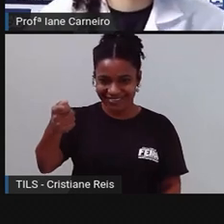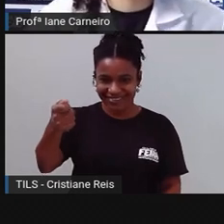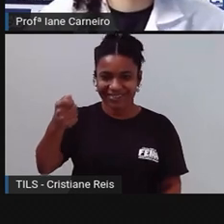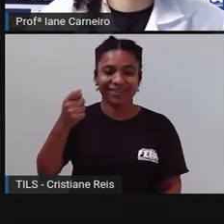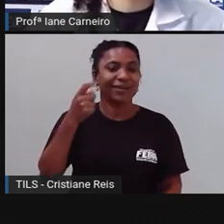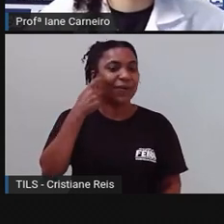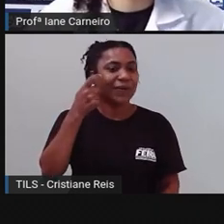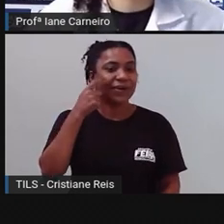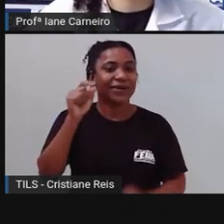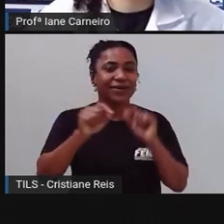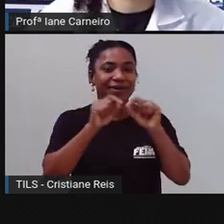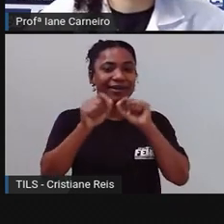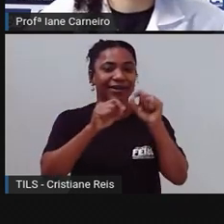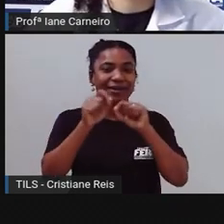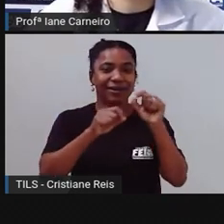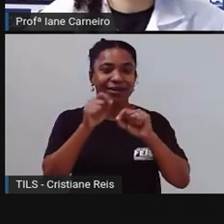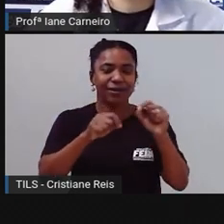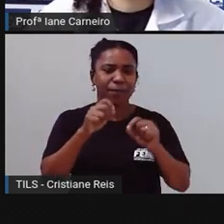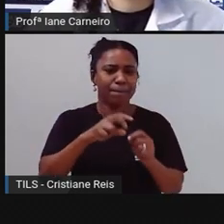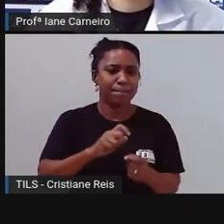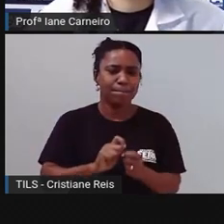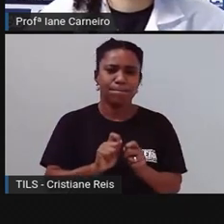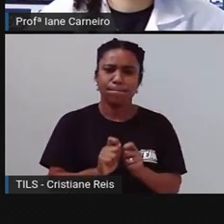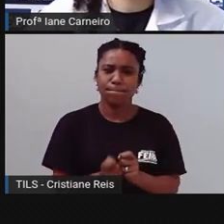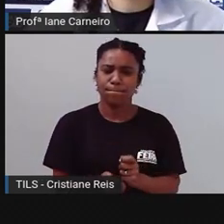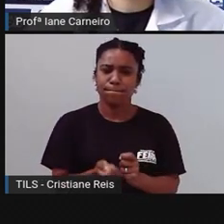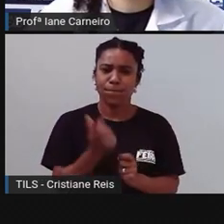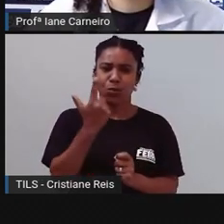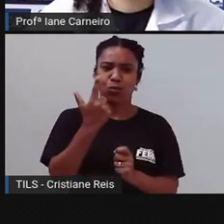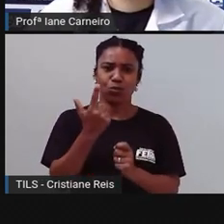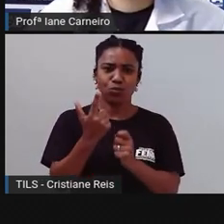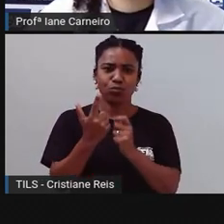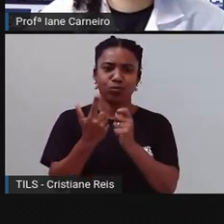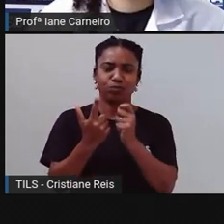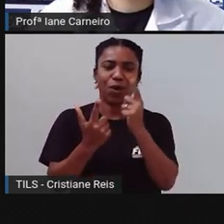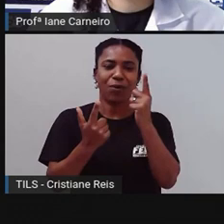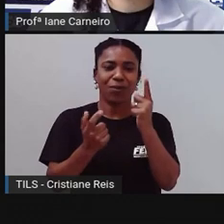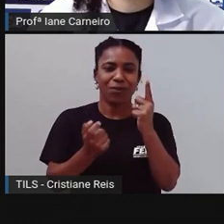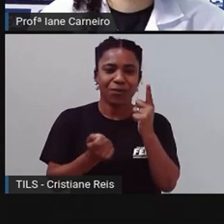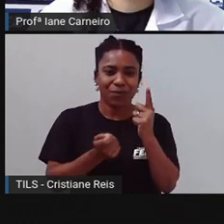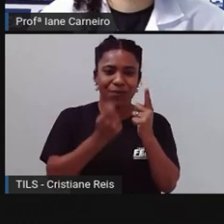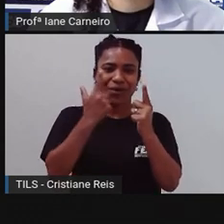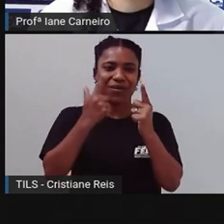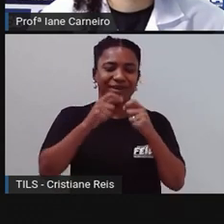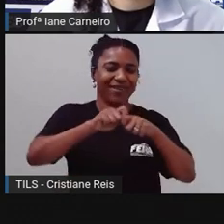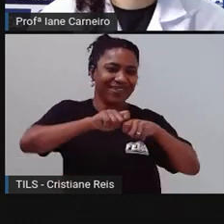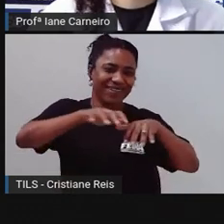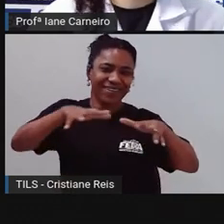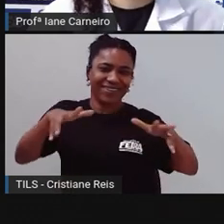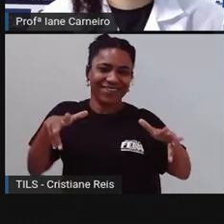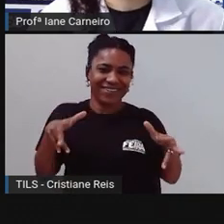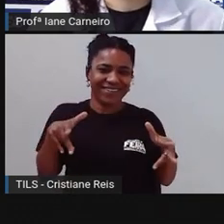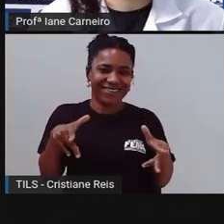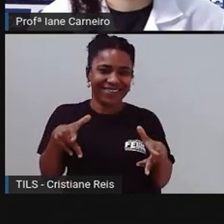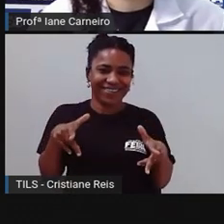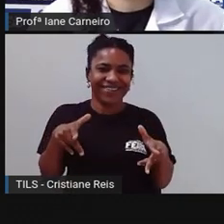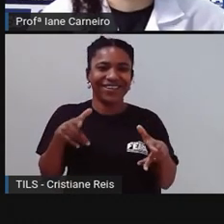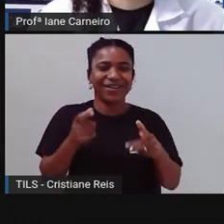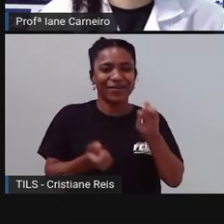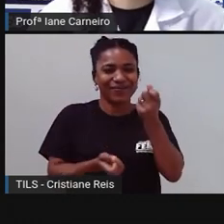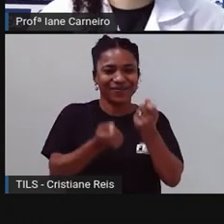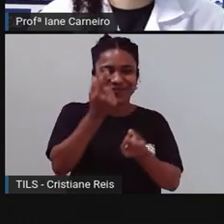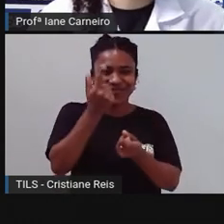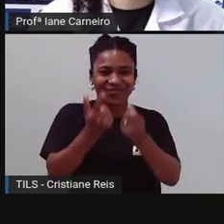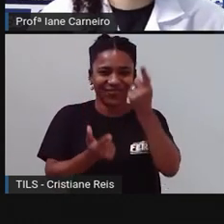se veste de noiva? Vamos tentar ler a palavra, ó. I. Pó. Ca. I. Pó. Ca.